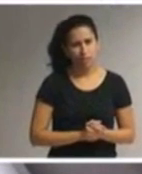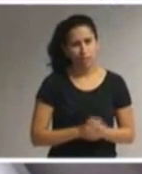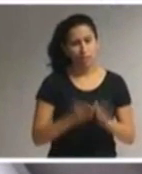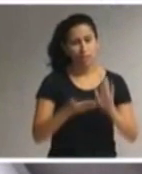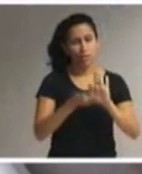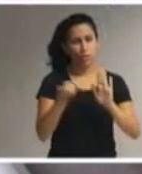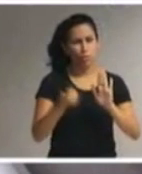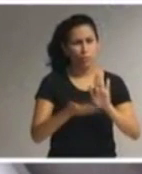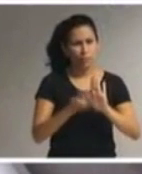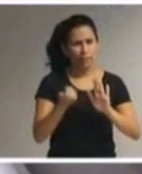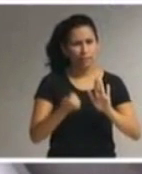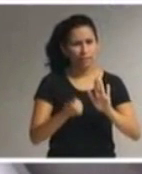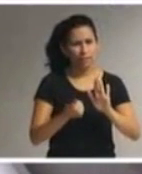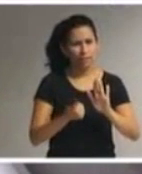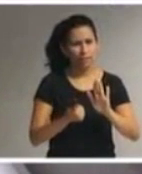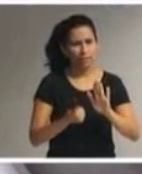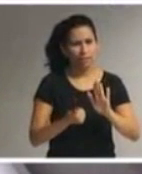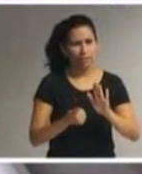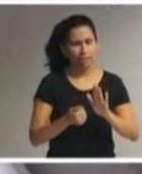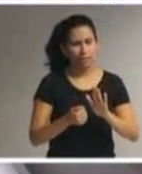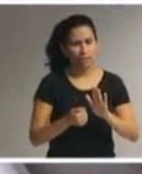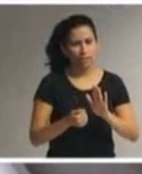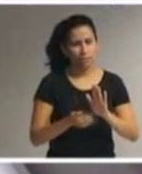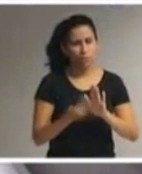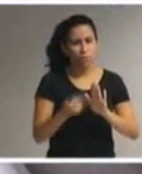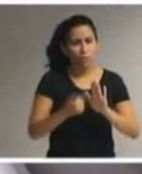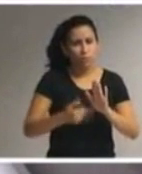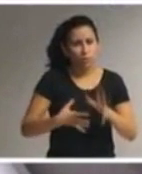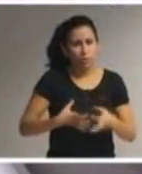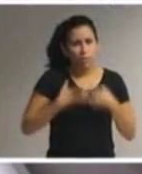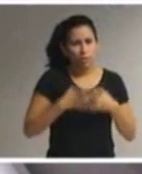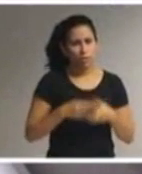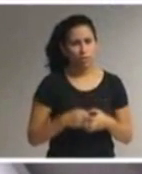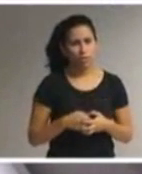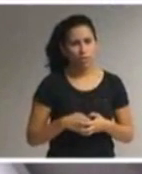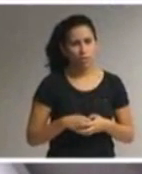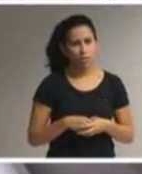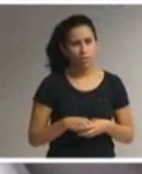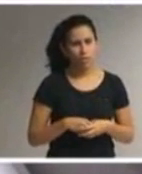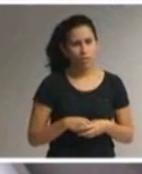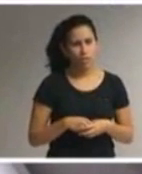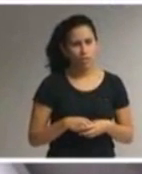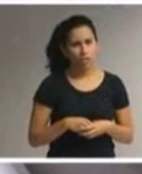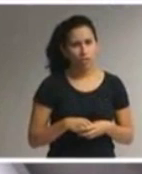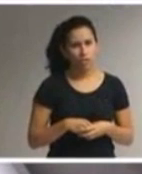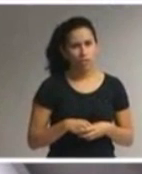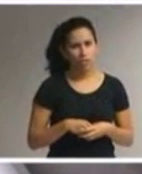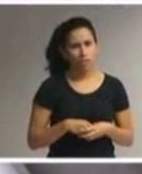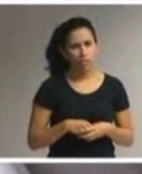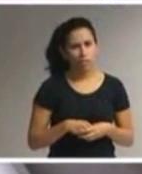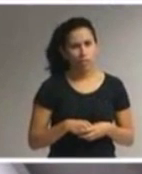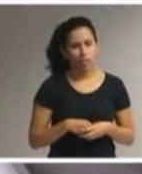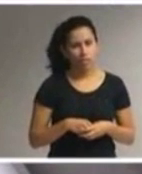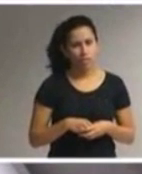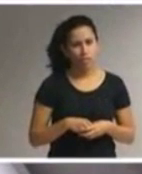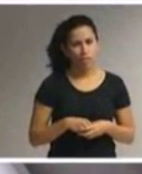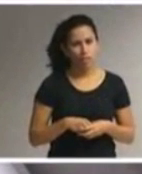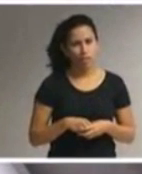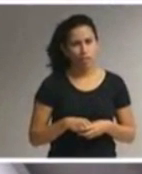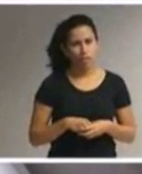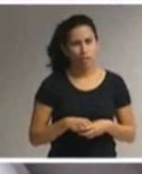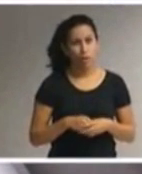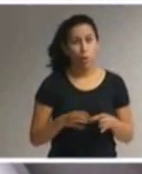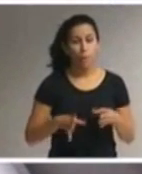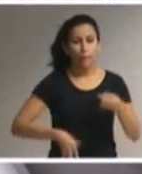independência na escola e fora dela. De acordo com a política, os sistemas de ensino devem disponibilizar as